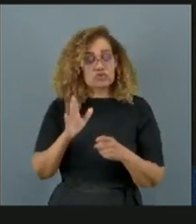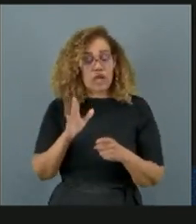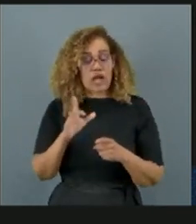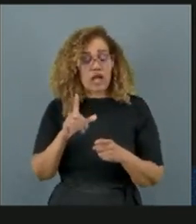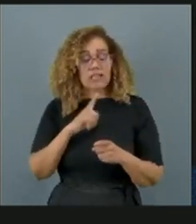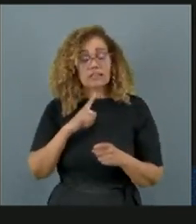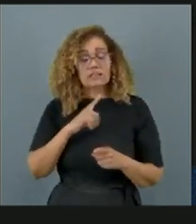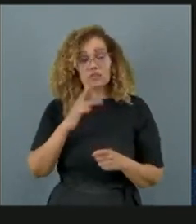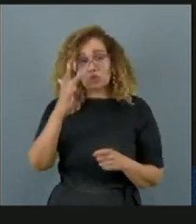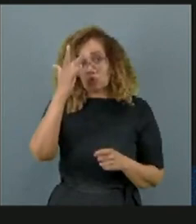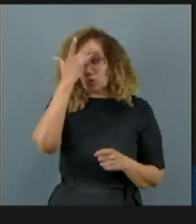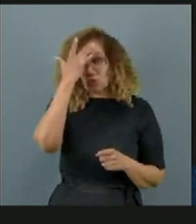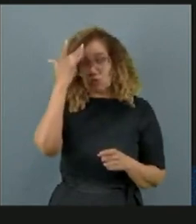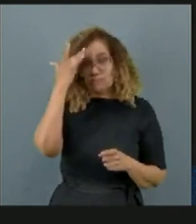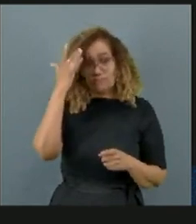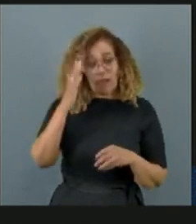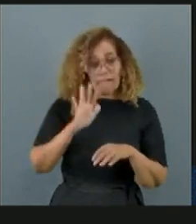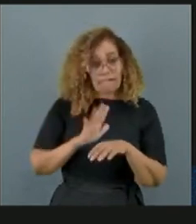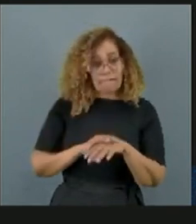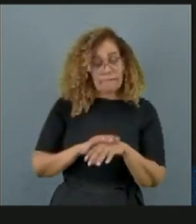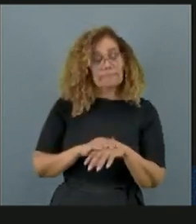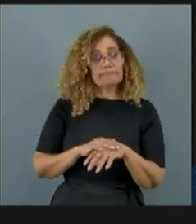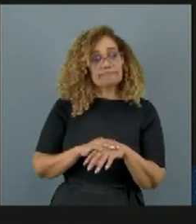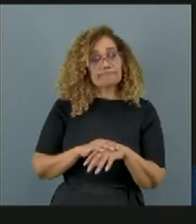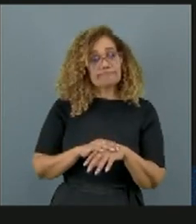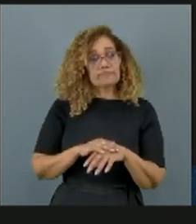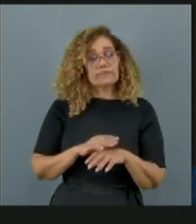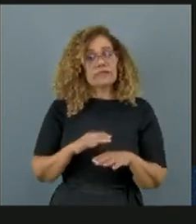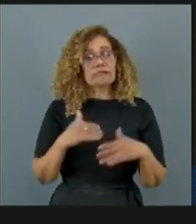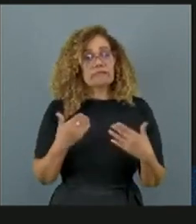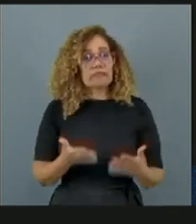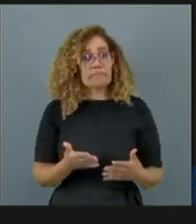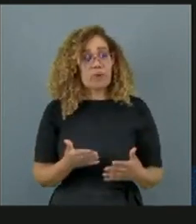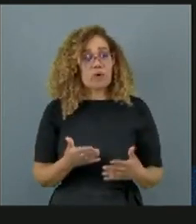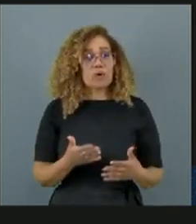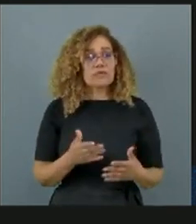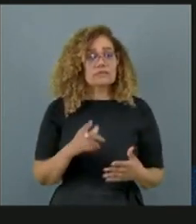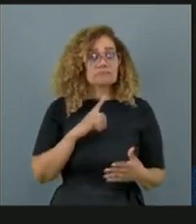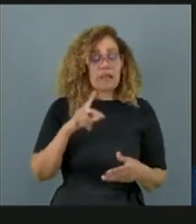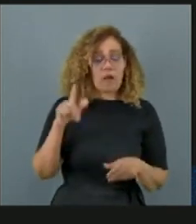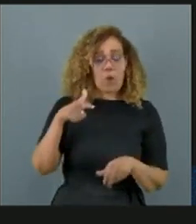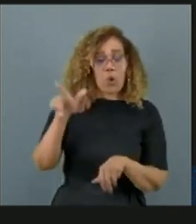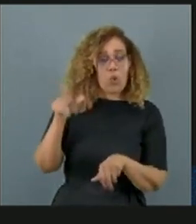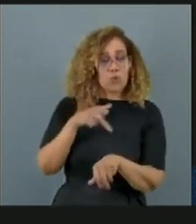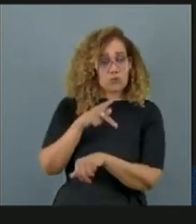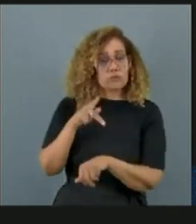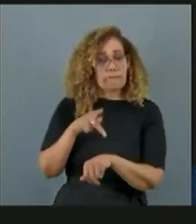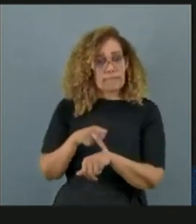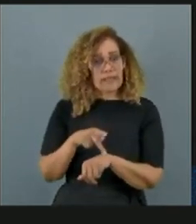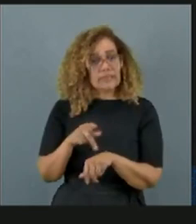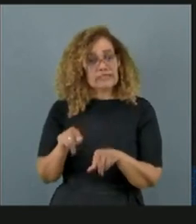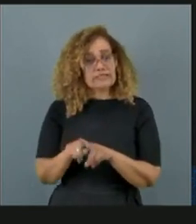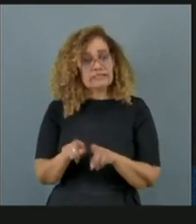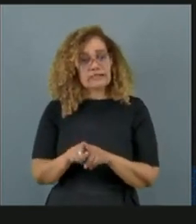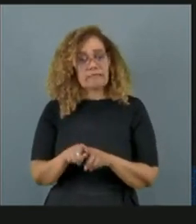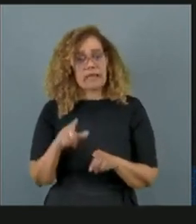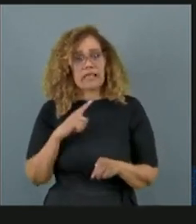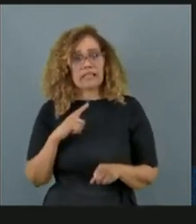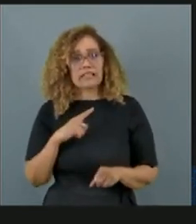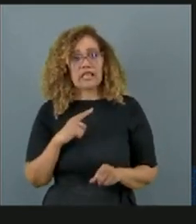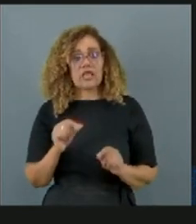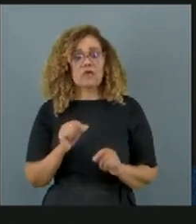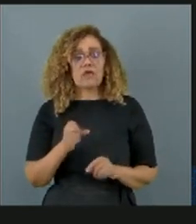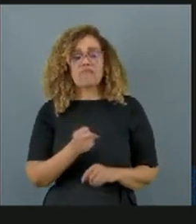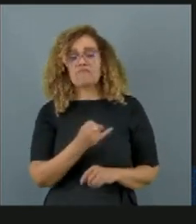suicidaram. E 3,2% acabam sendo de países, que isso foi um multicêntrico internacional com